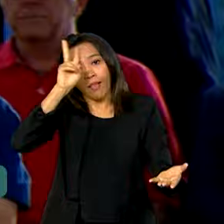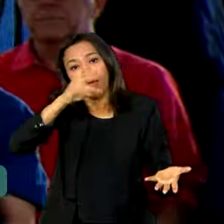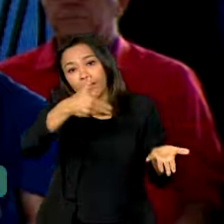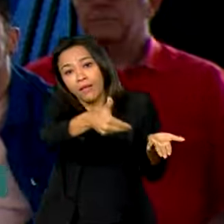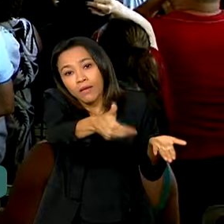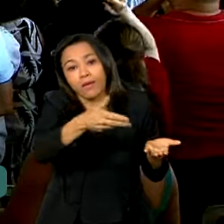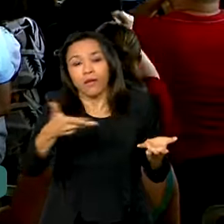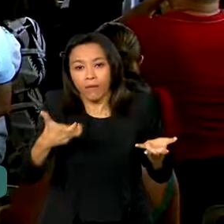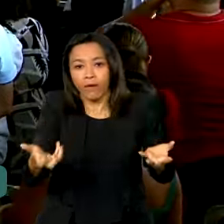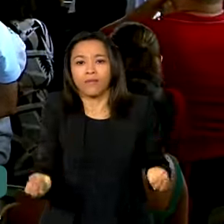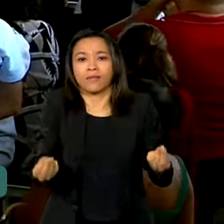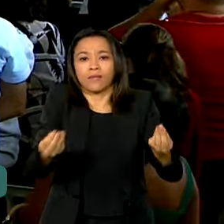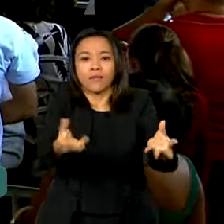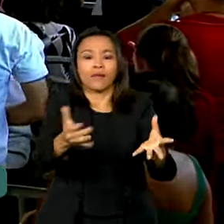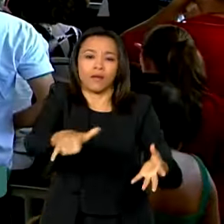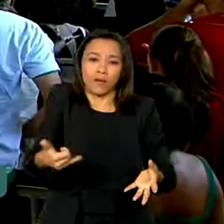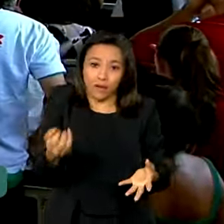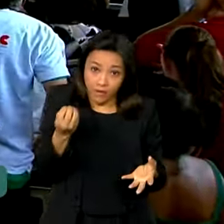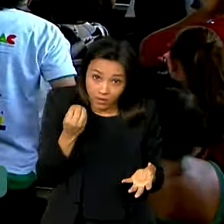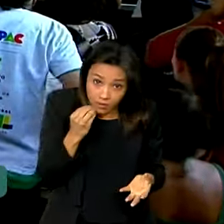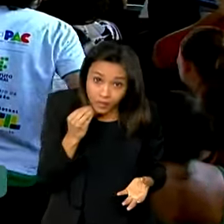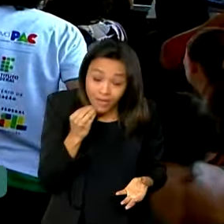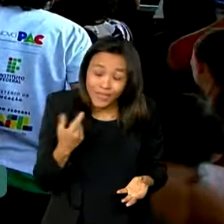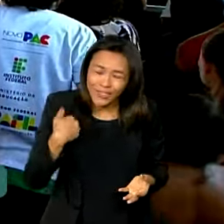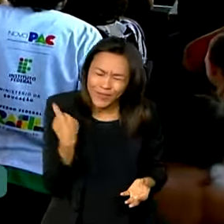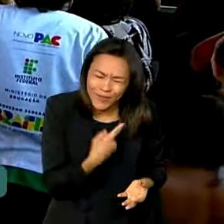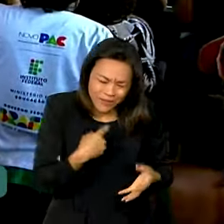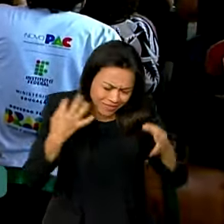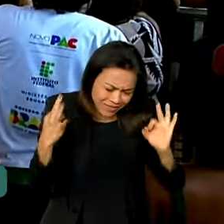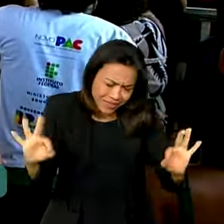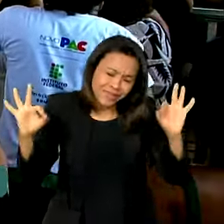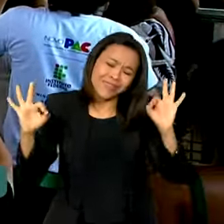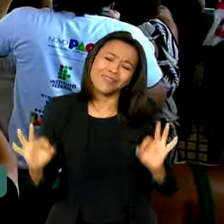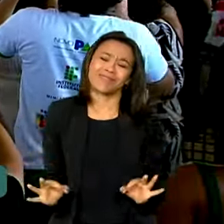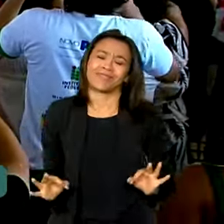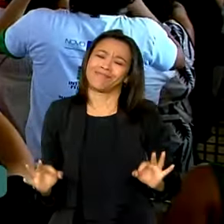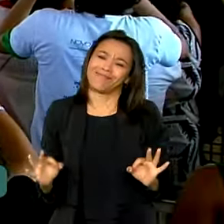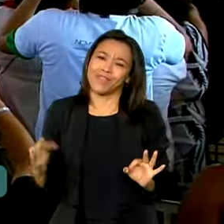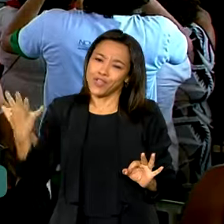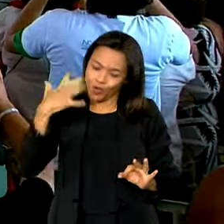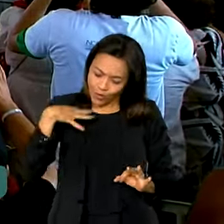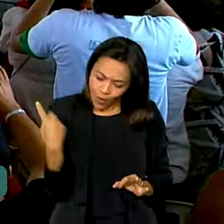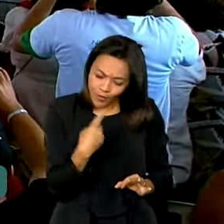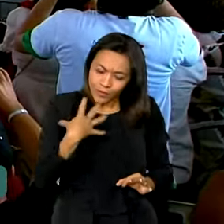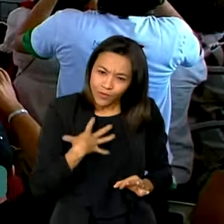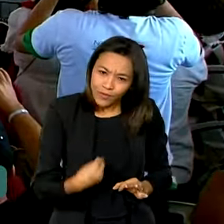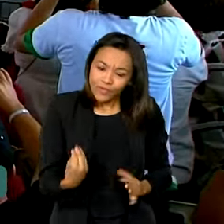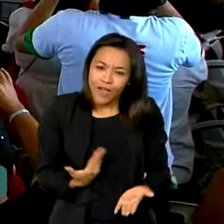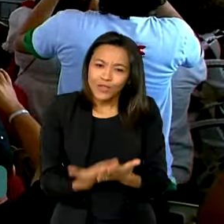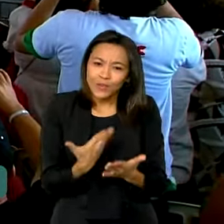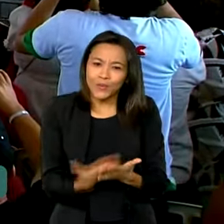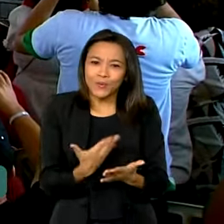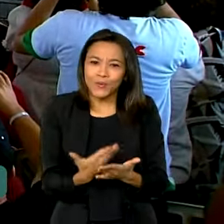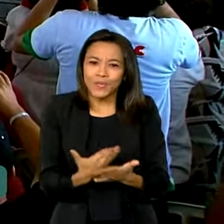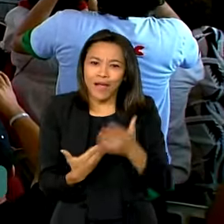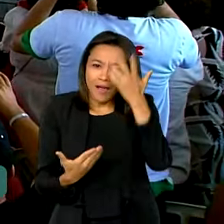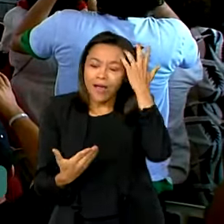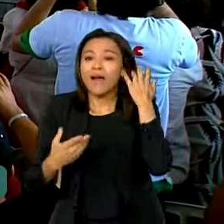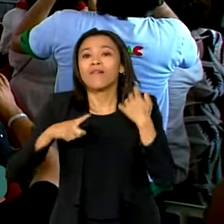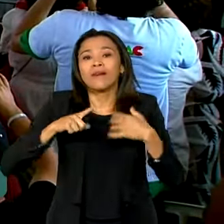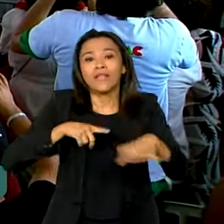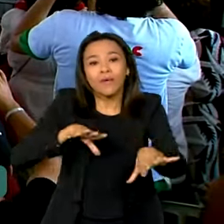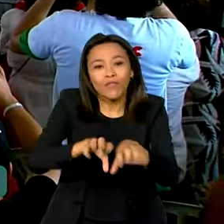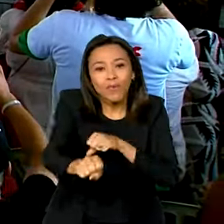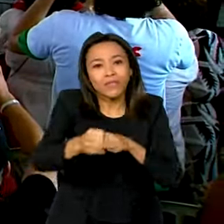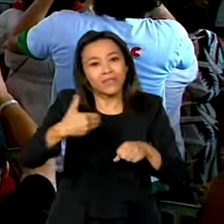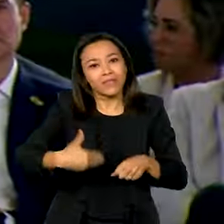oportunidade que a gente possa ter certeza que o nosso filho vai estudar, vai ter uma profissão, que a